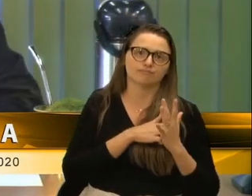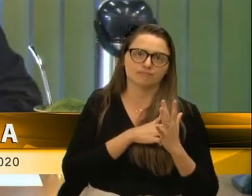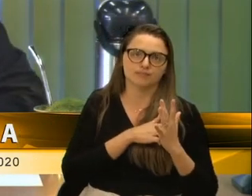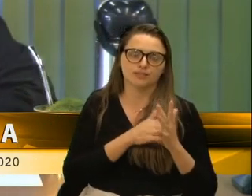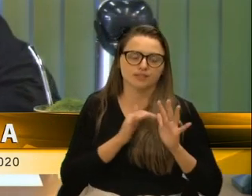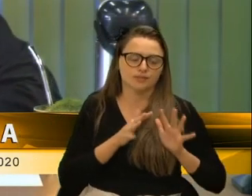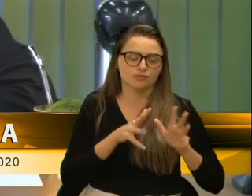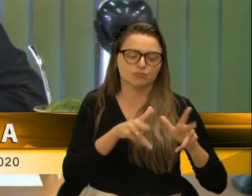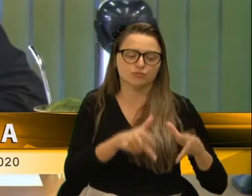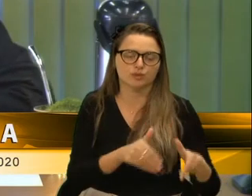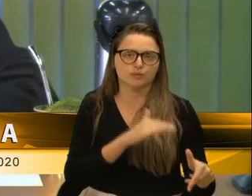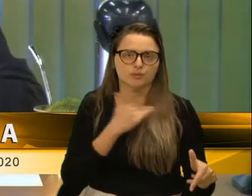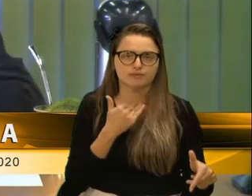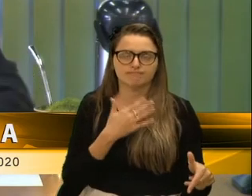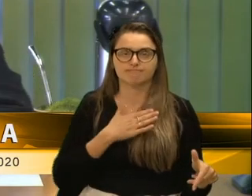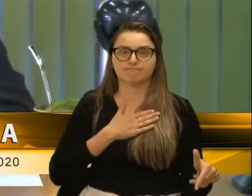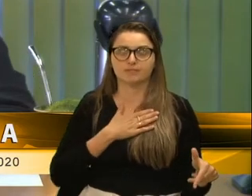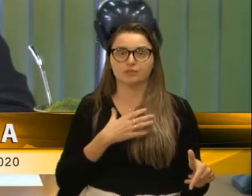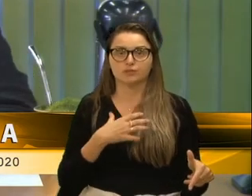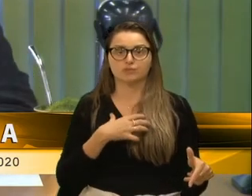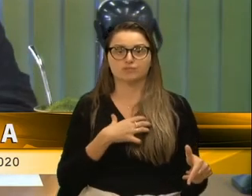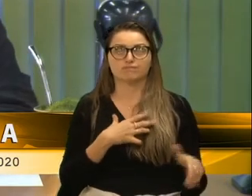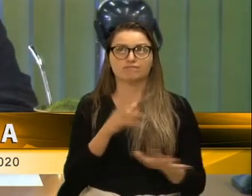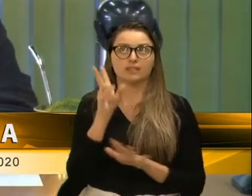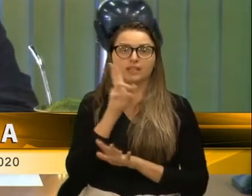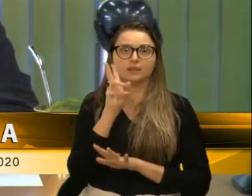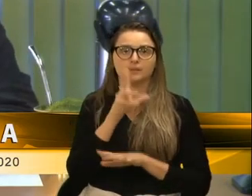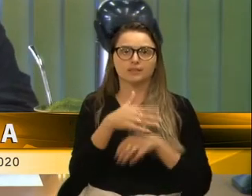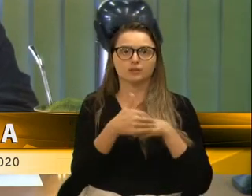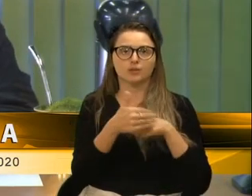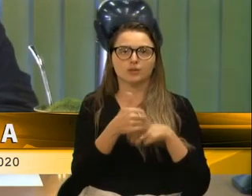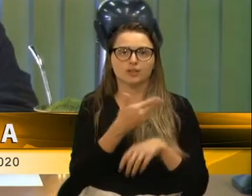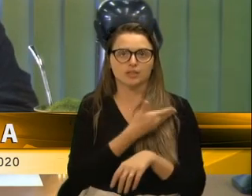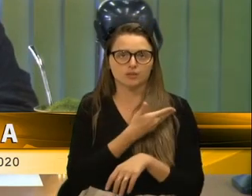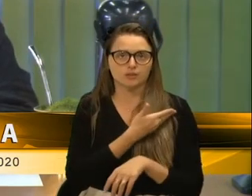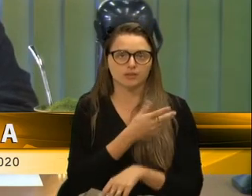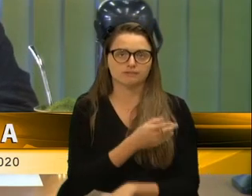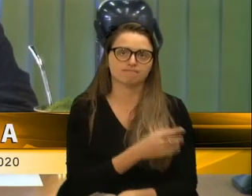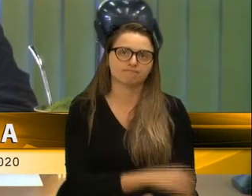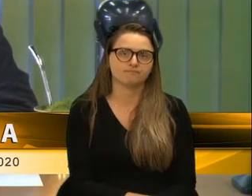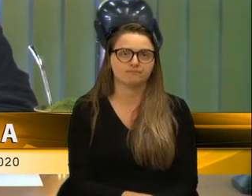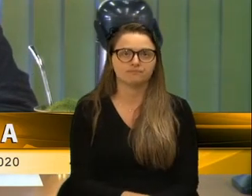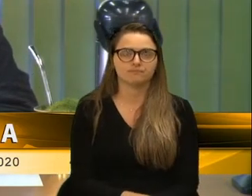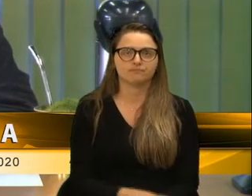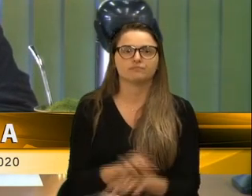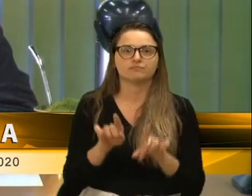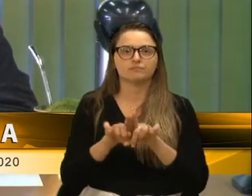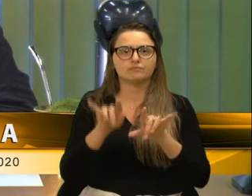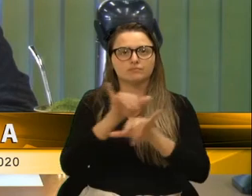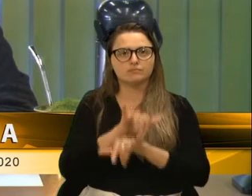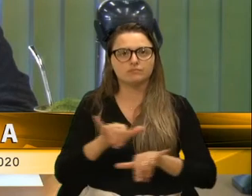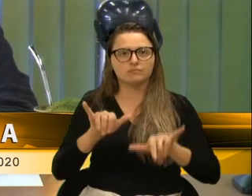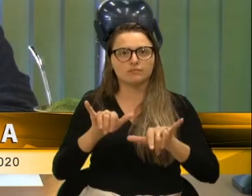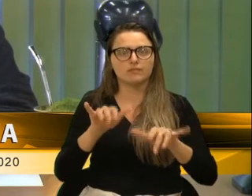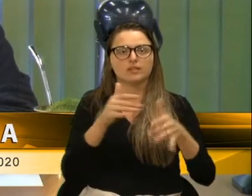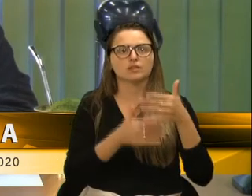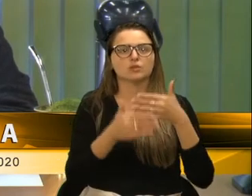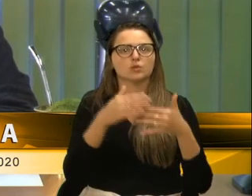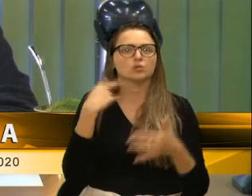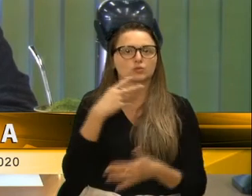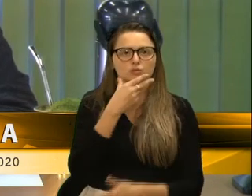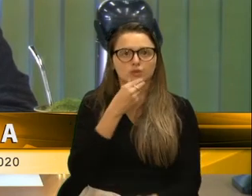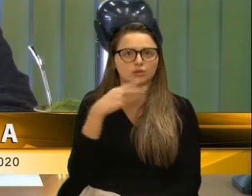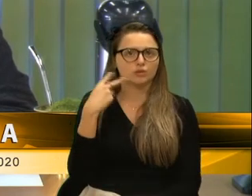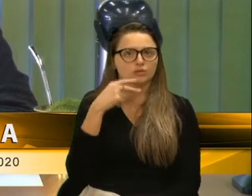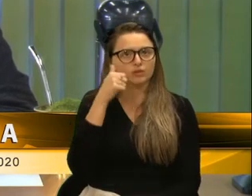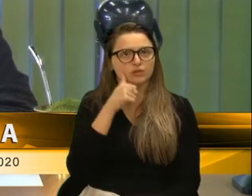trator, então fica aqui nossa lembrança a esse grande amigo. Informo aos senhores e senhores vereadores que